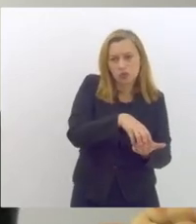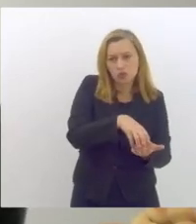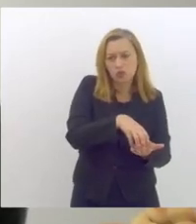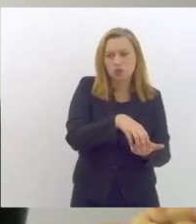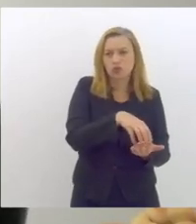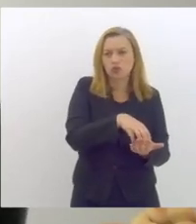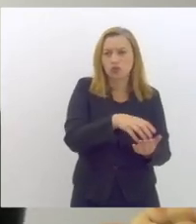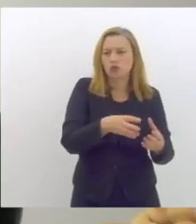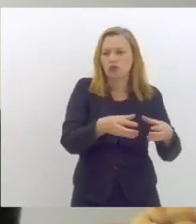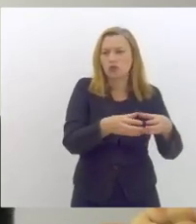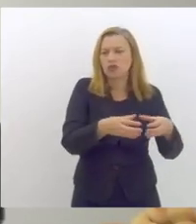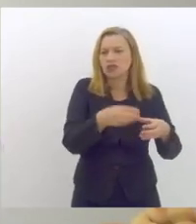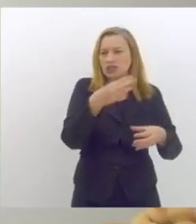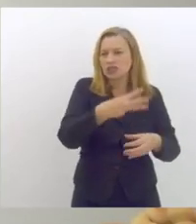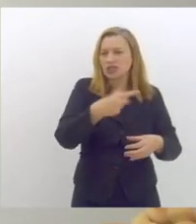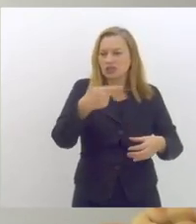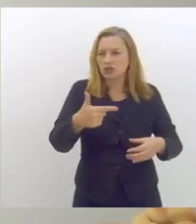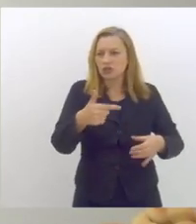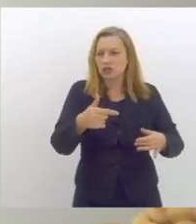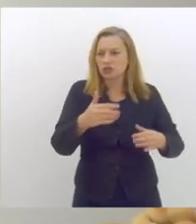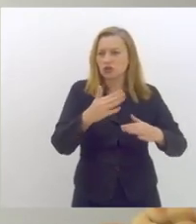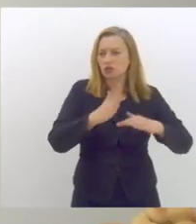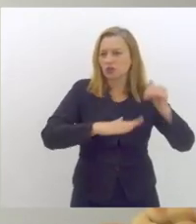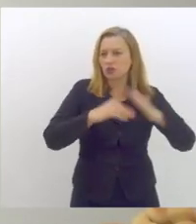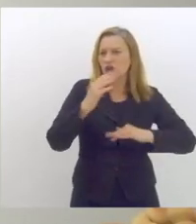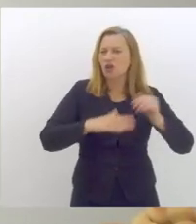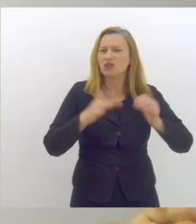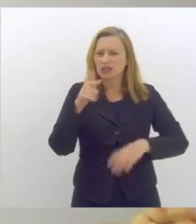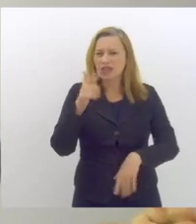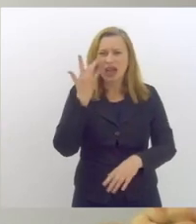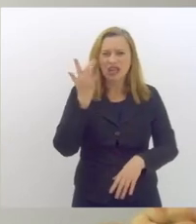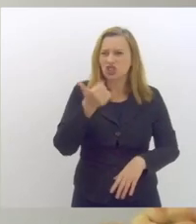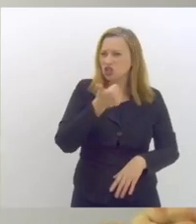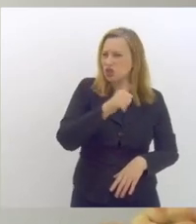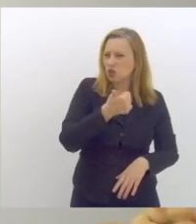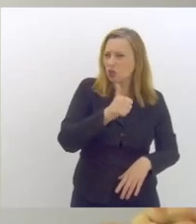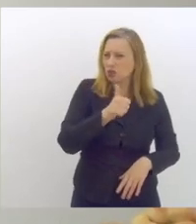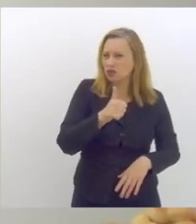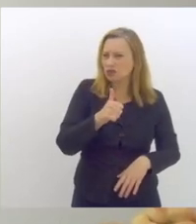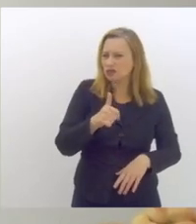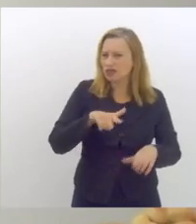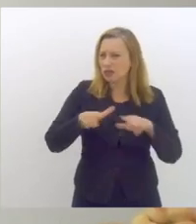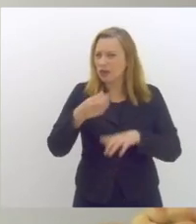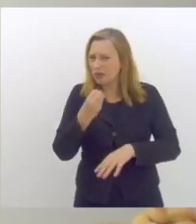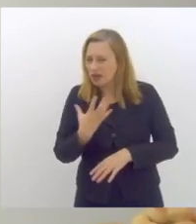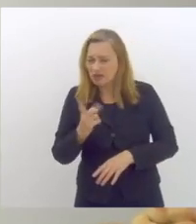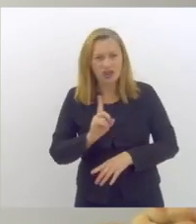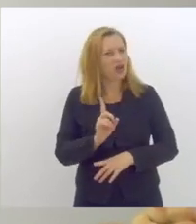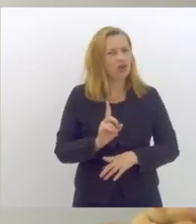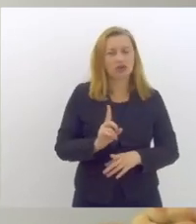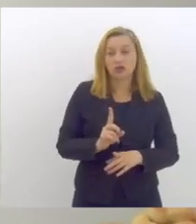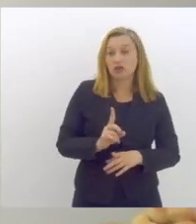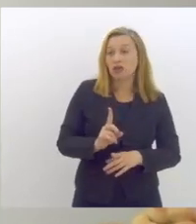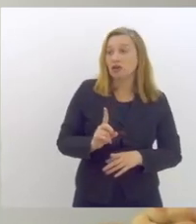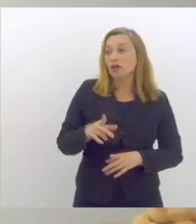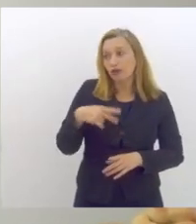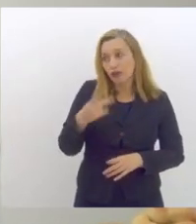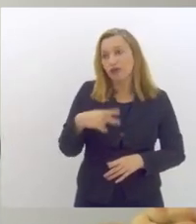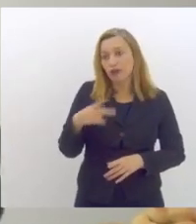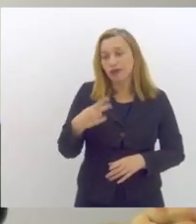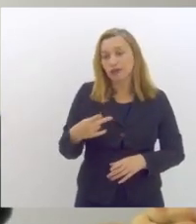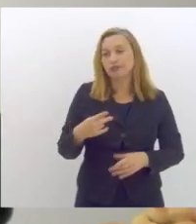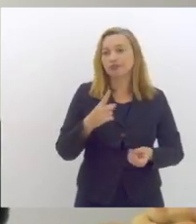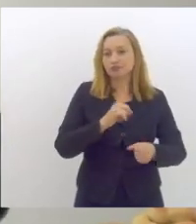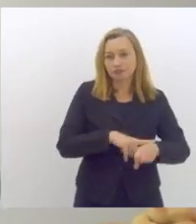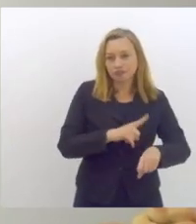32 profissionais você acha que com 11 profissionais os outros vão trabalhar bem não vão eu canso de falar a